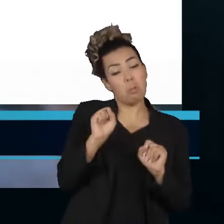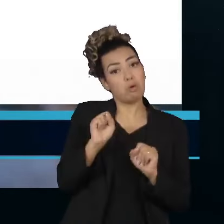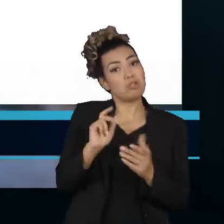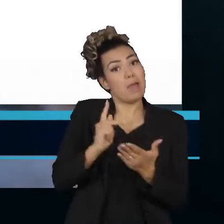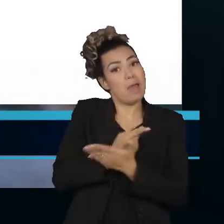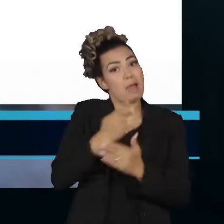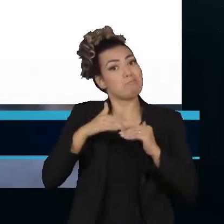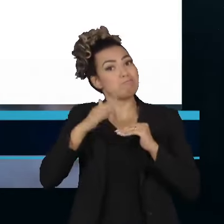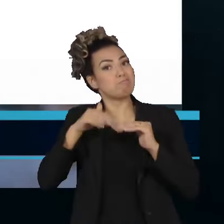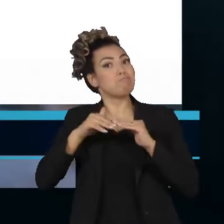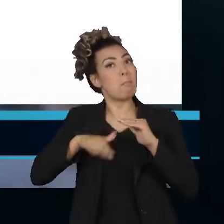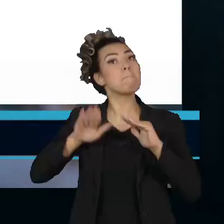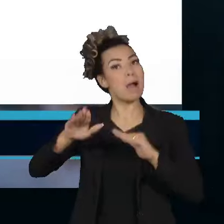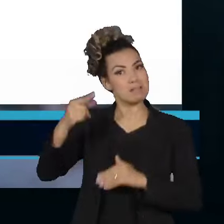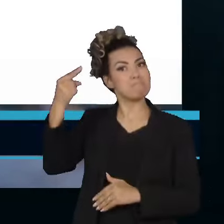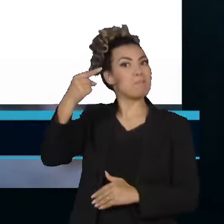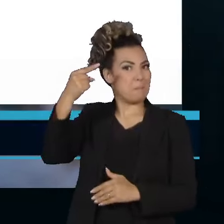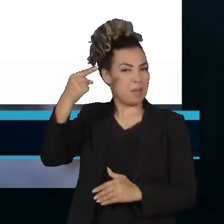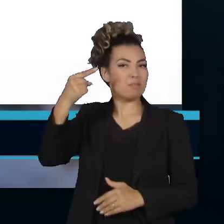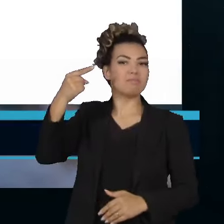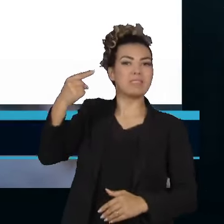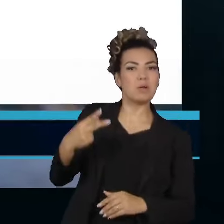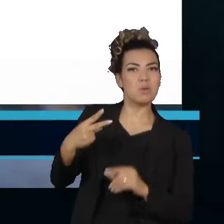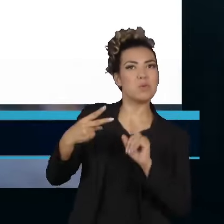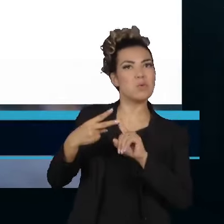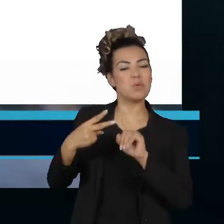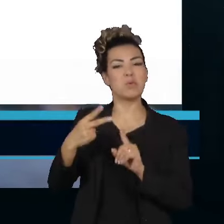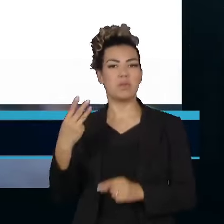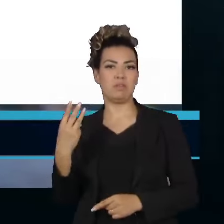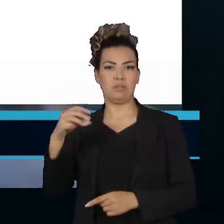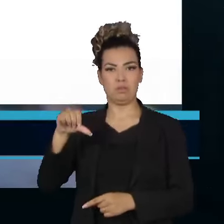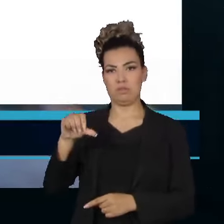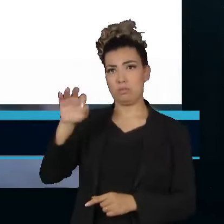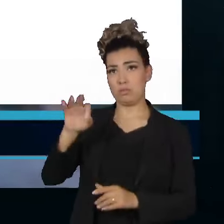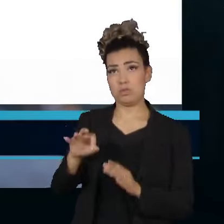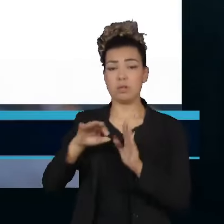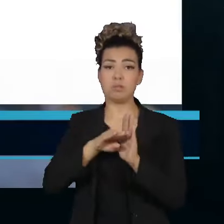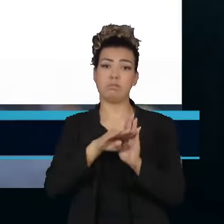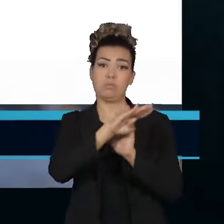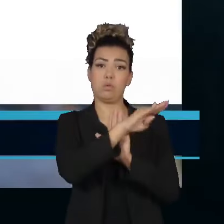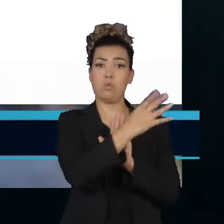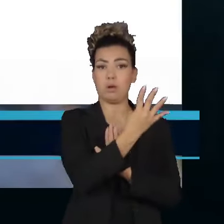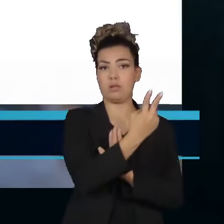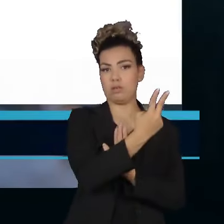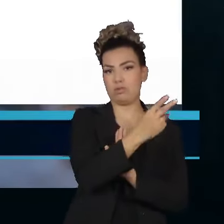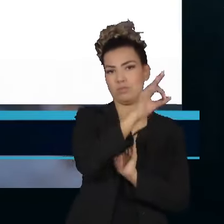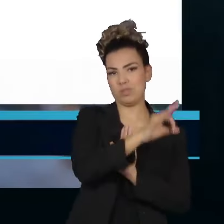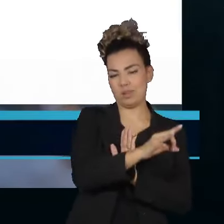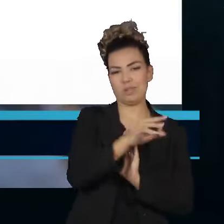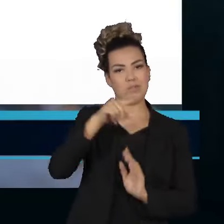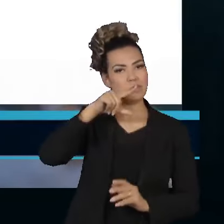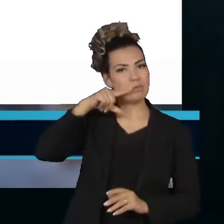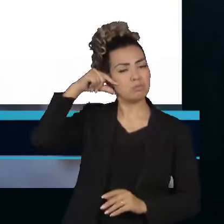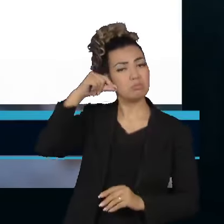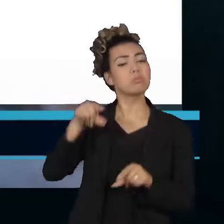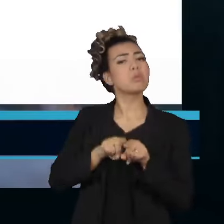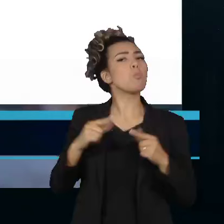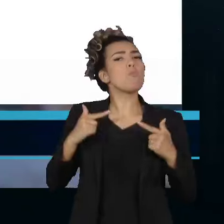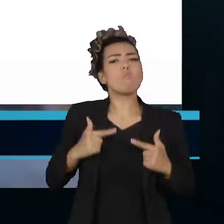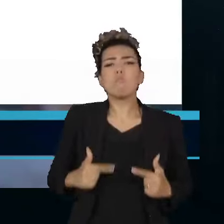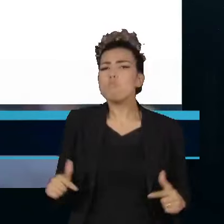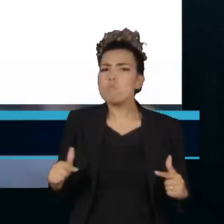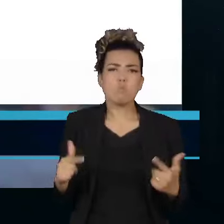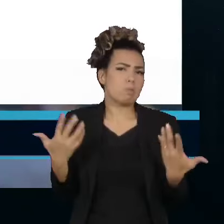ele está à frente de Bruno Engler, do PL, que oscilou de 39% para 42%. O percentual de brancos, nulos e